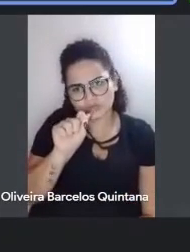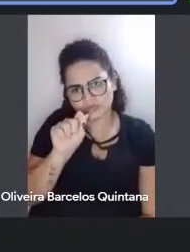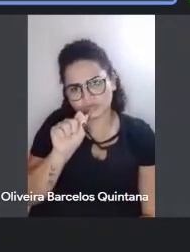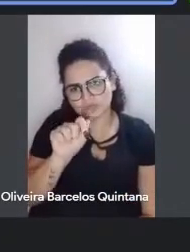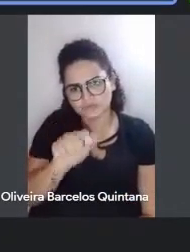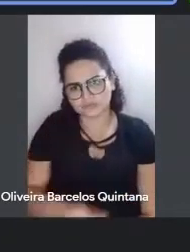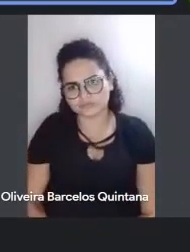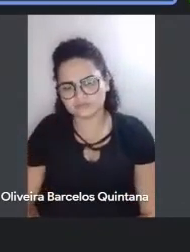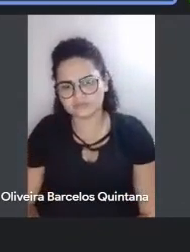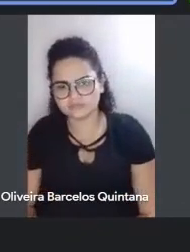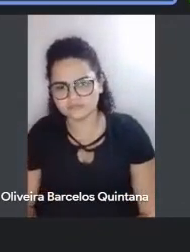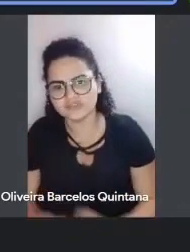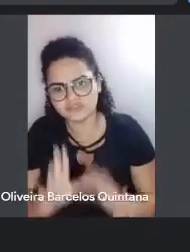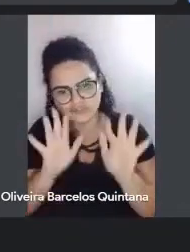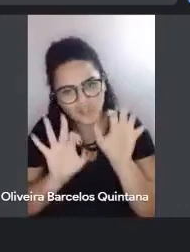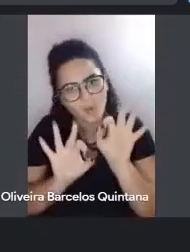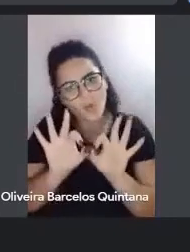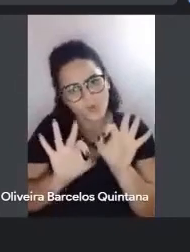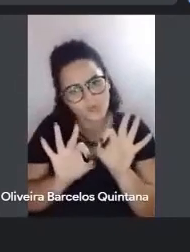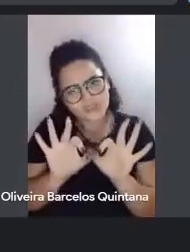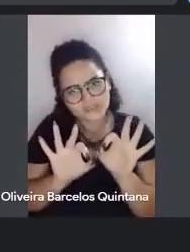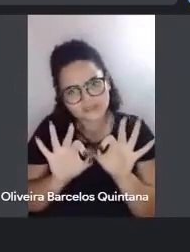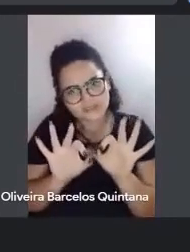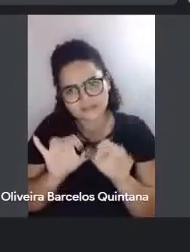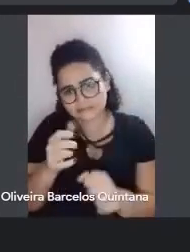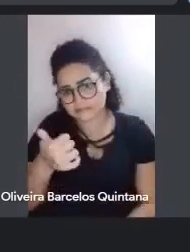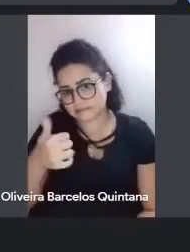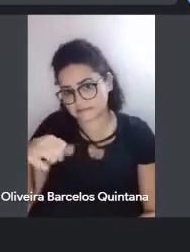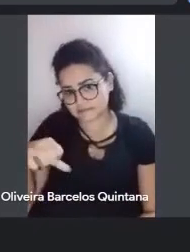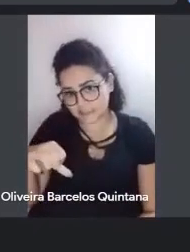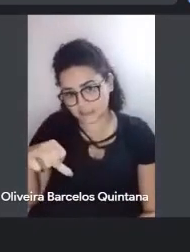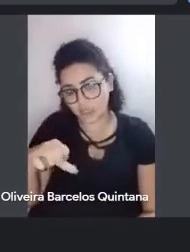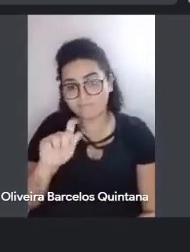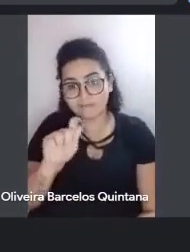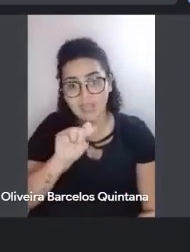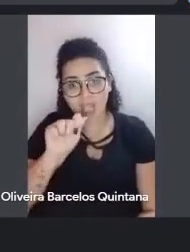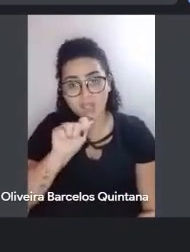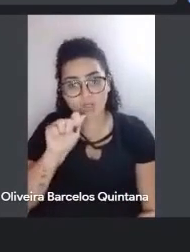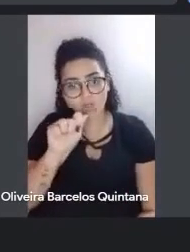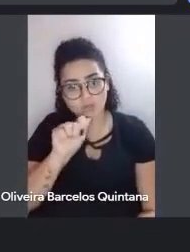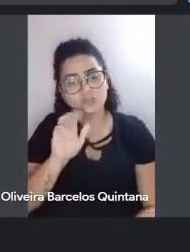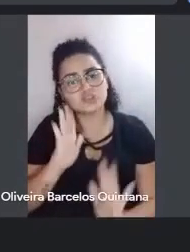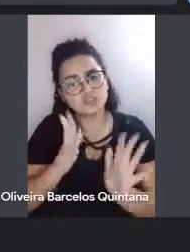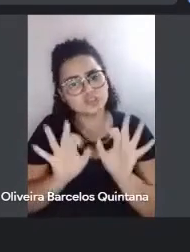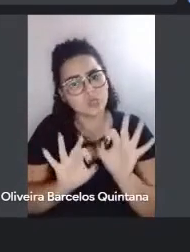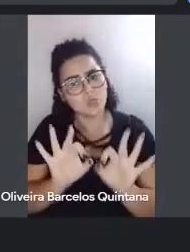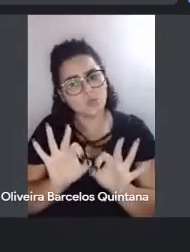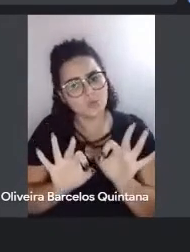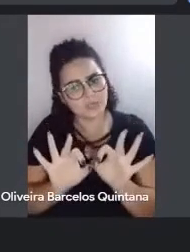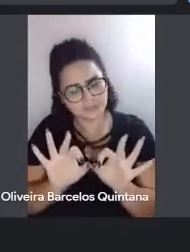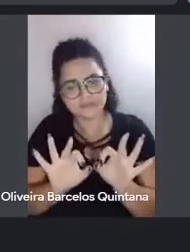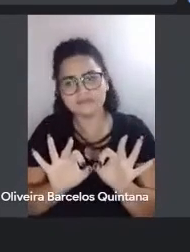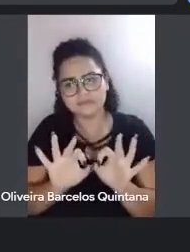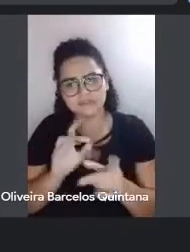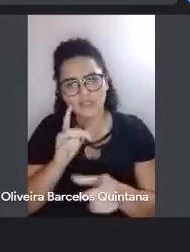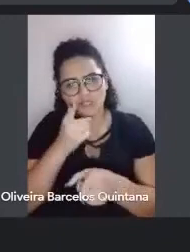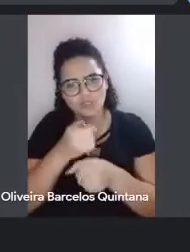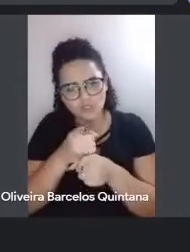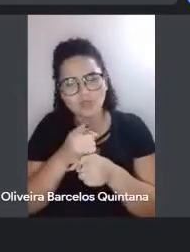Já estamos organizando 19 agosto Já estamos organizando E aí a gente vai ter um encontro Mais